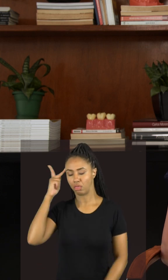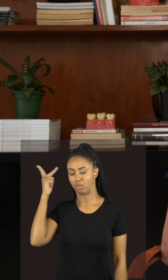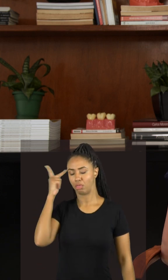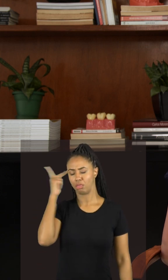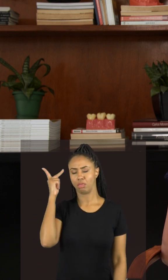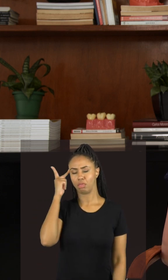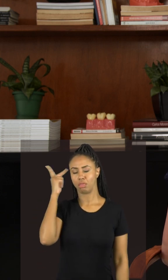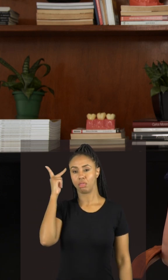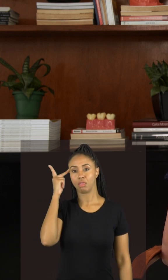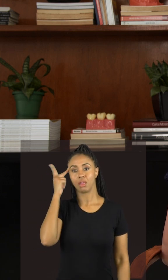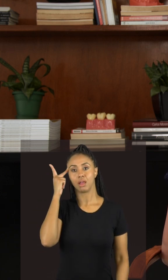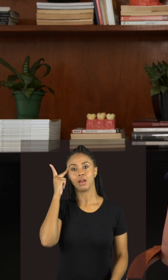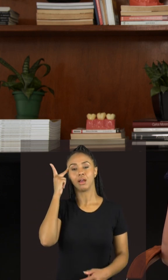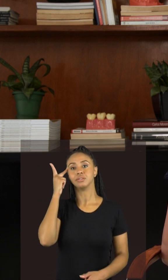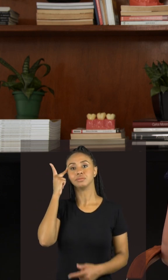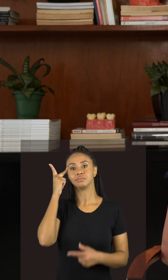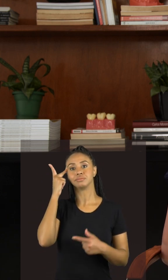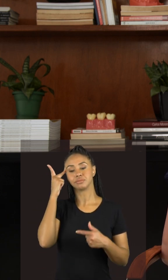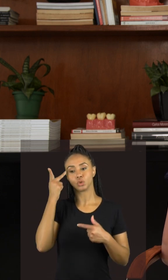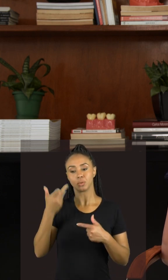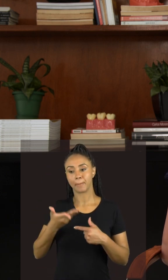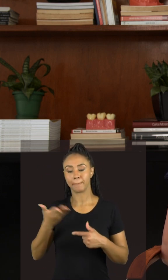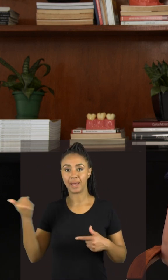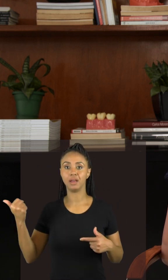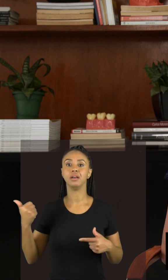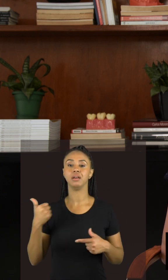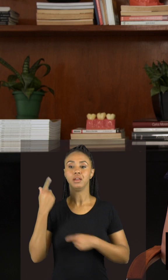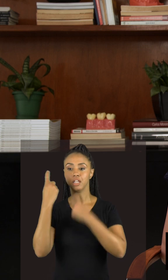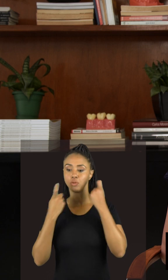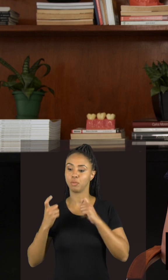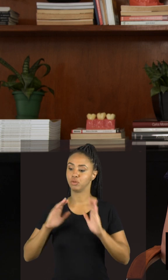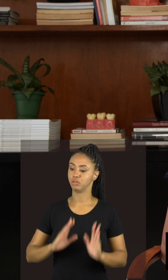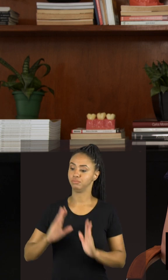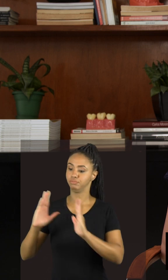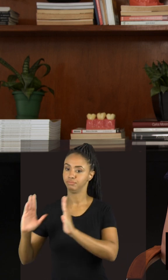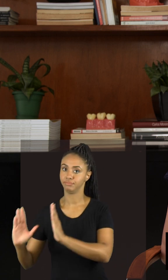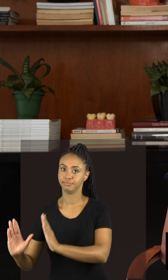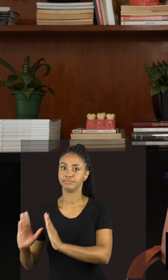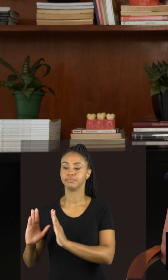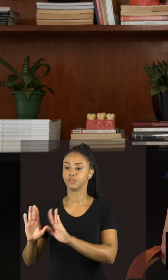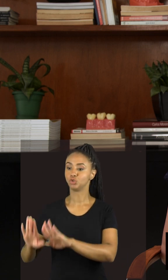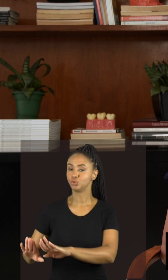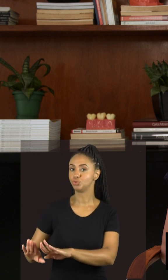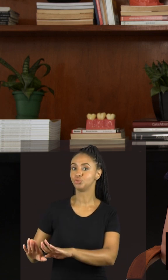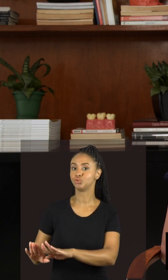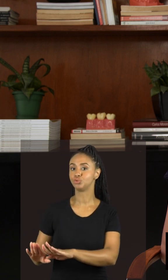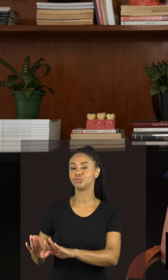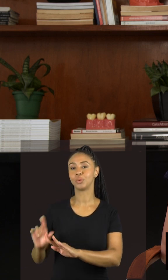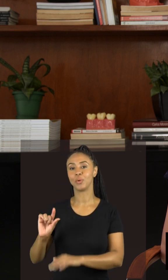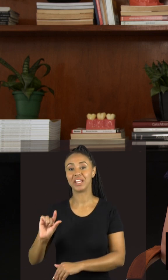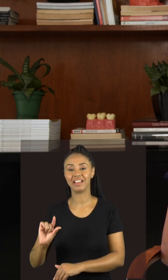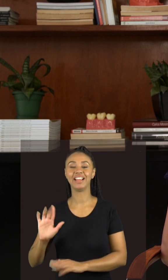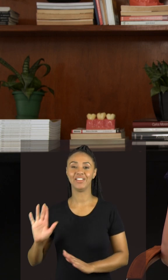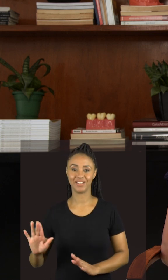saber lidar melhor com essas preocupações deixando elas até de maneira adormecida na nossa